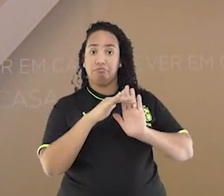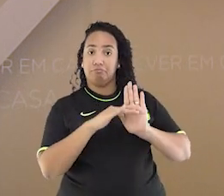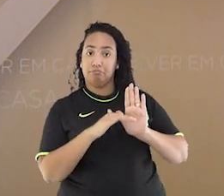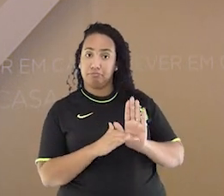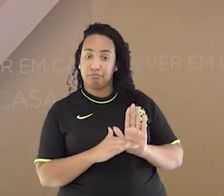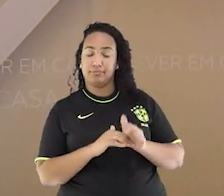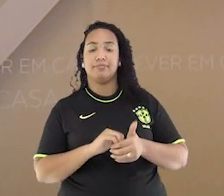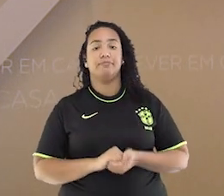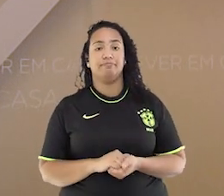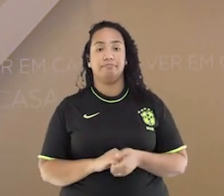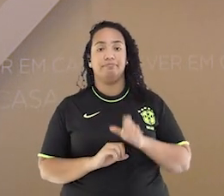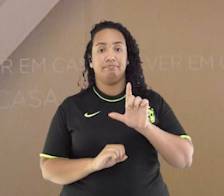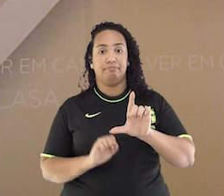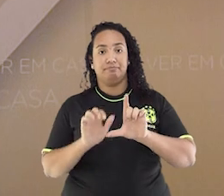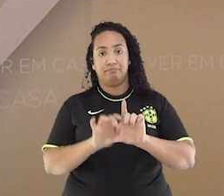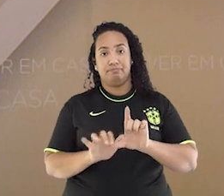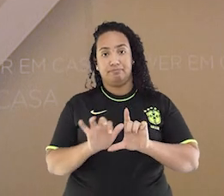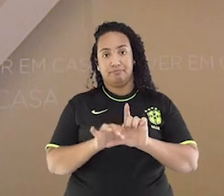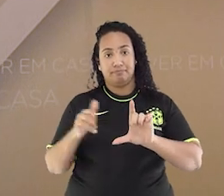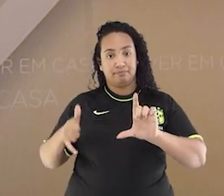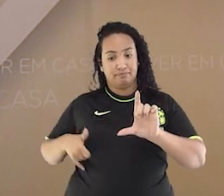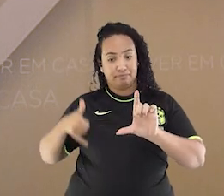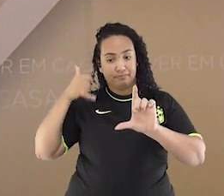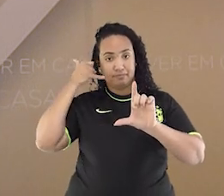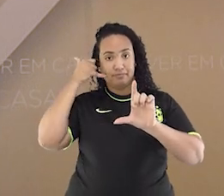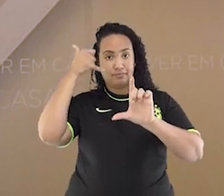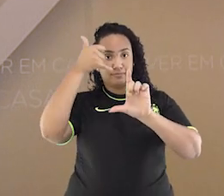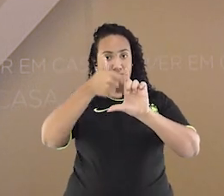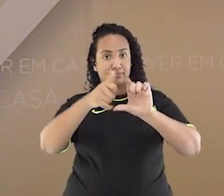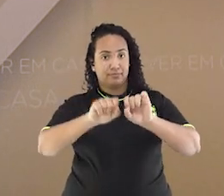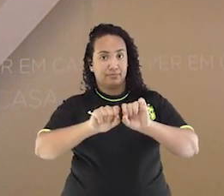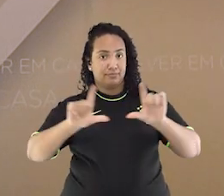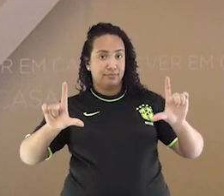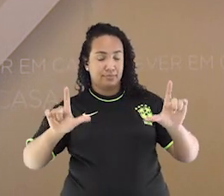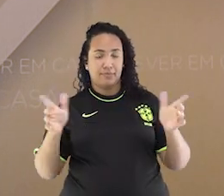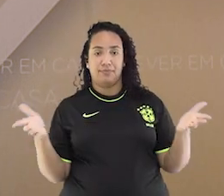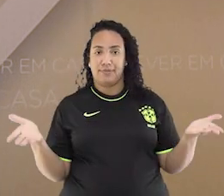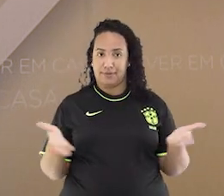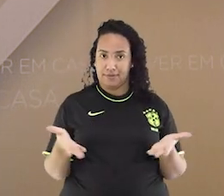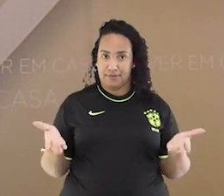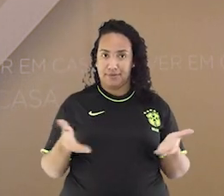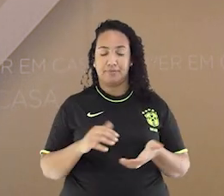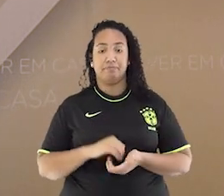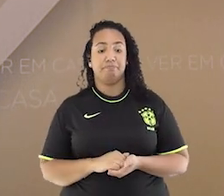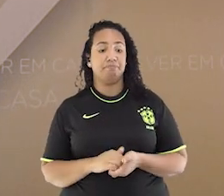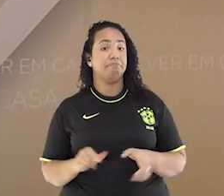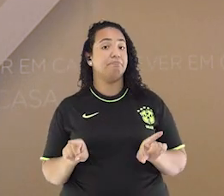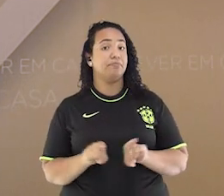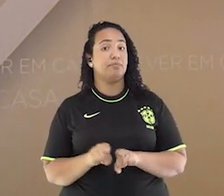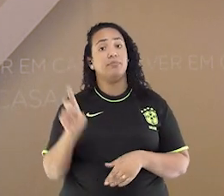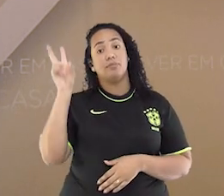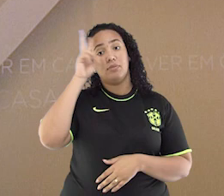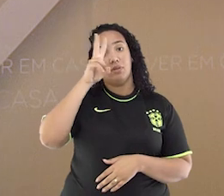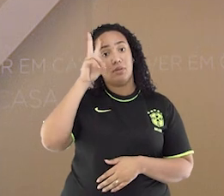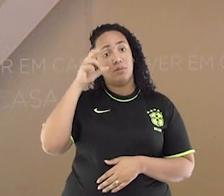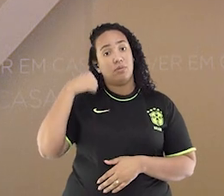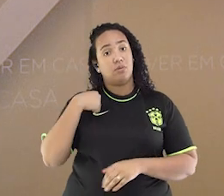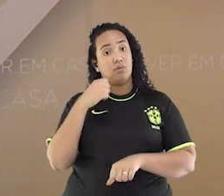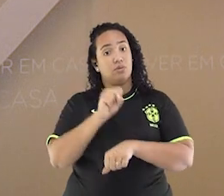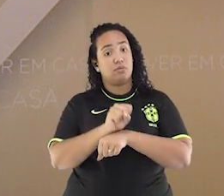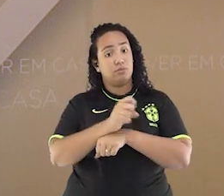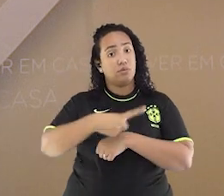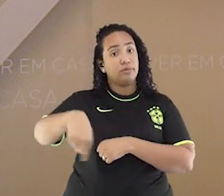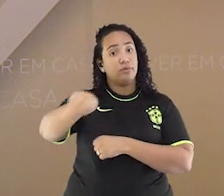a câmera do seu celular para o QR Code que está aparecendo aí na sua tela. Não se esqueça, estamos aguardando o seu registro.